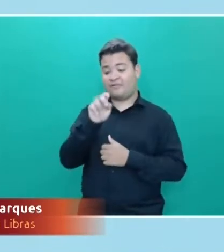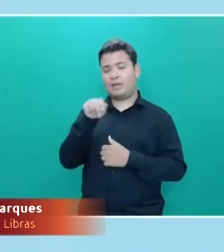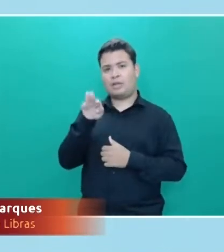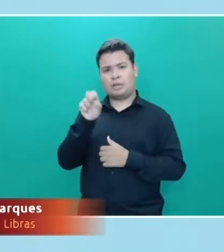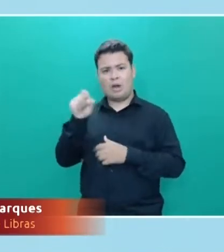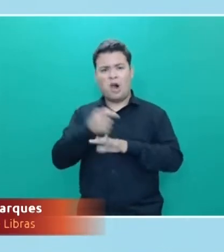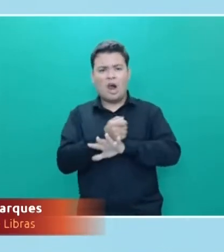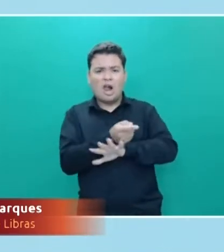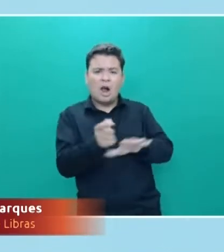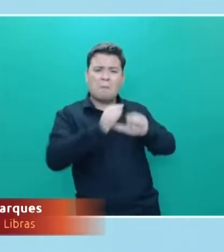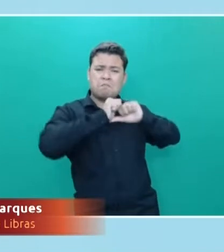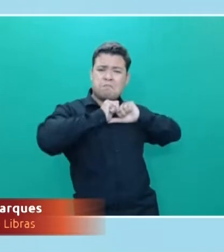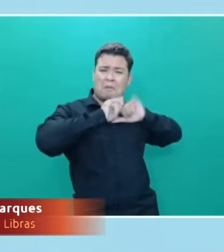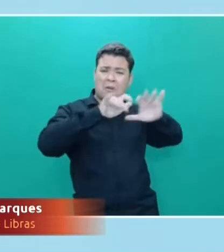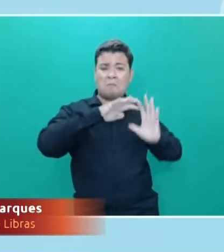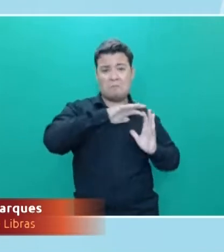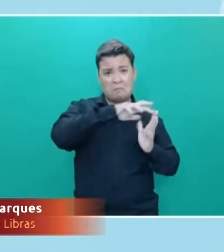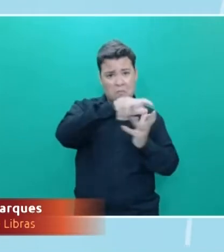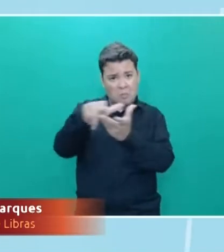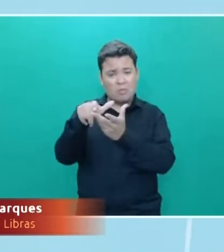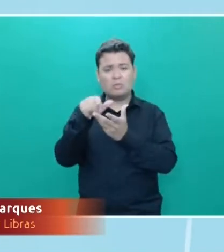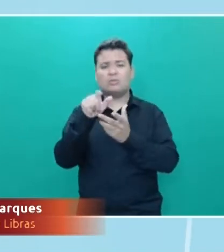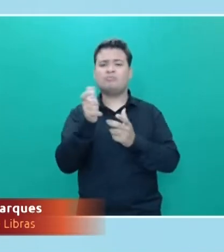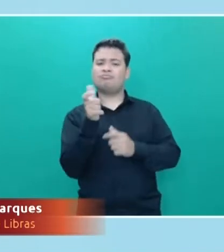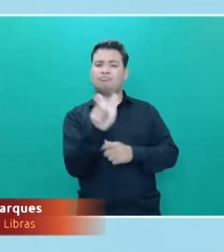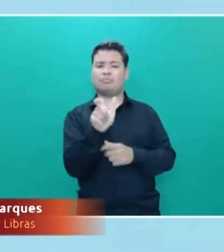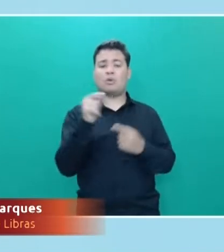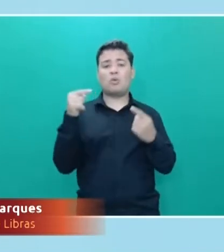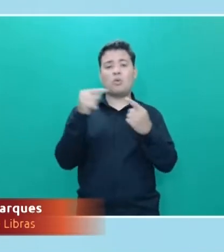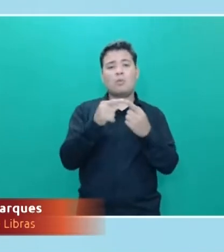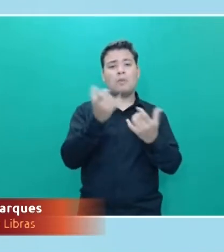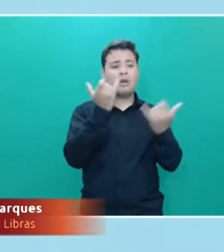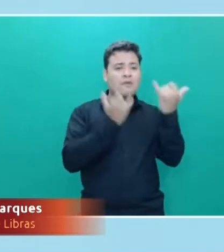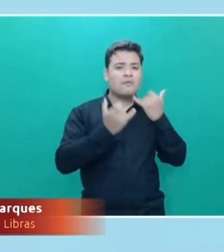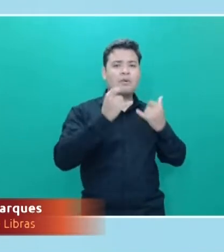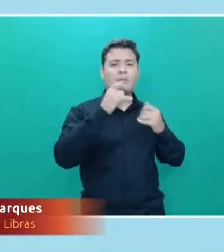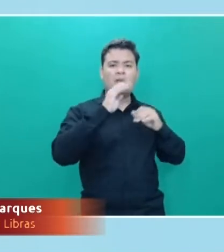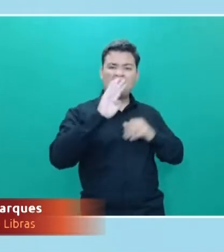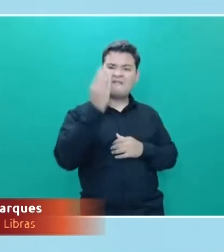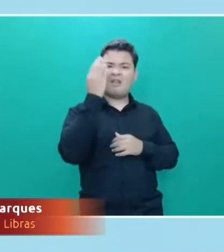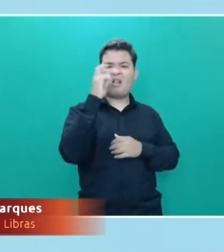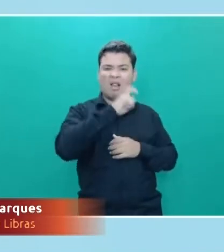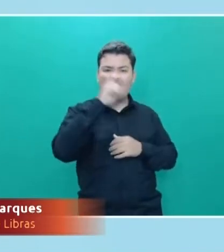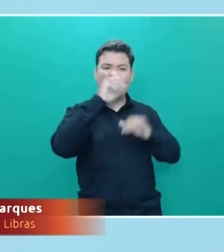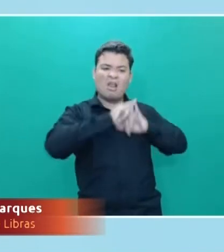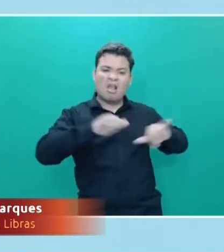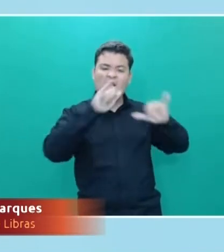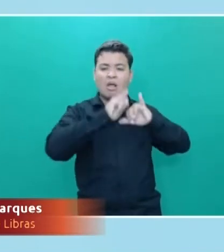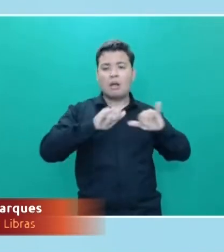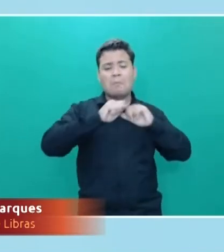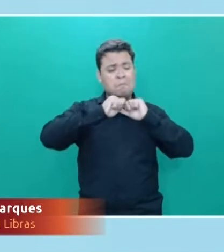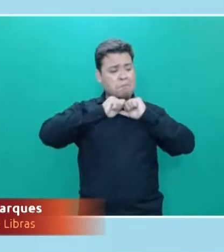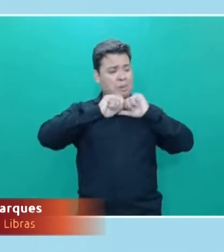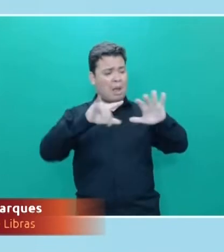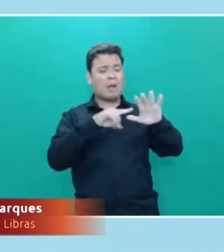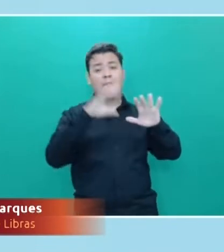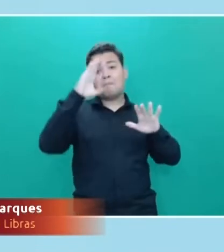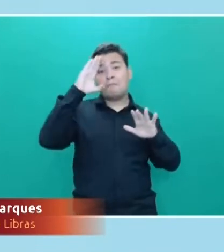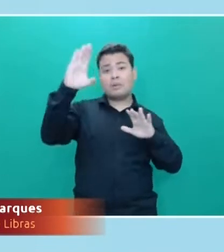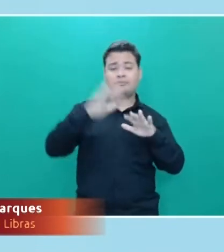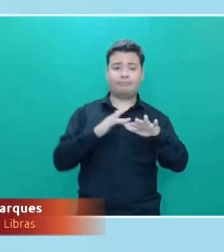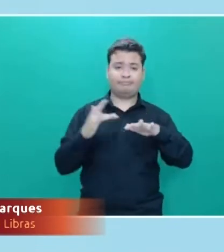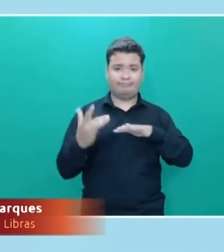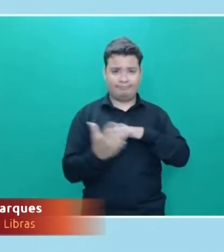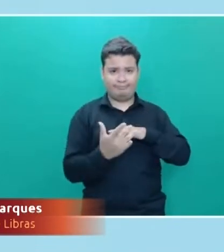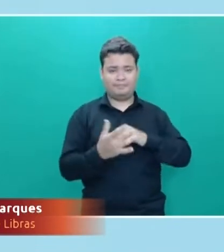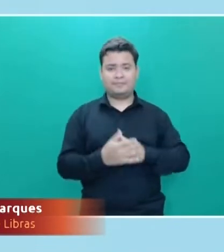denominar informações que não são verídicas e que são publicadas principalmente em redes sociais. Para falar sobre